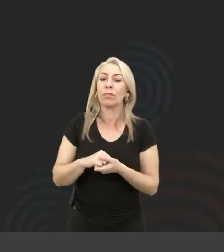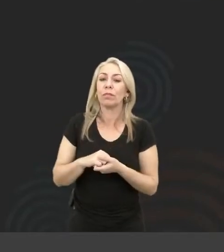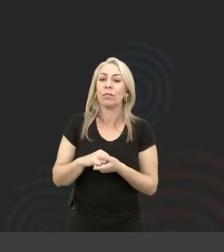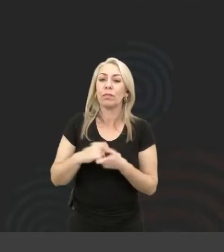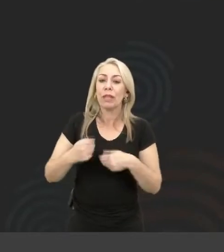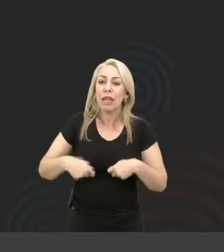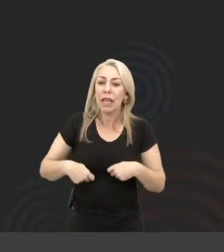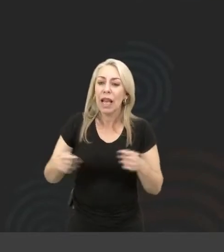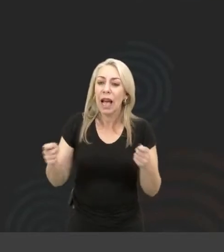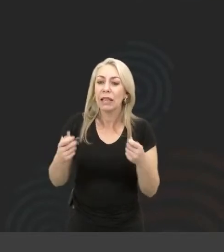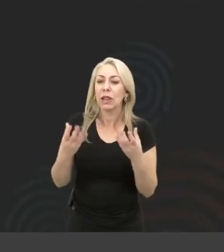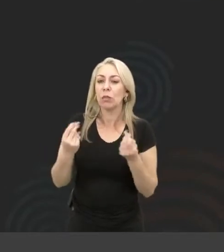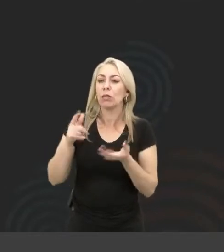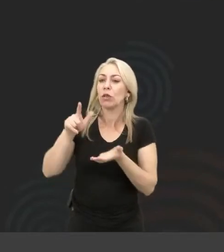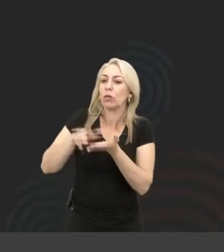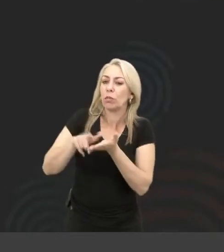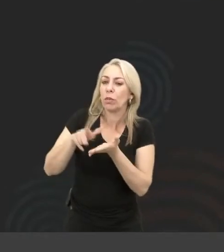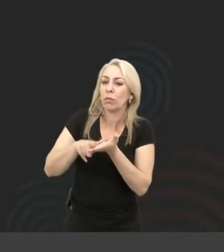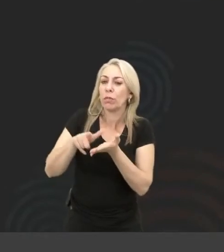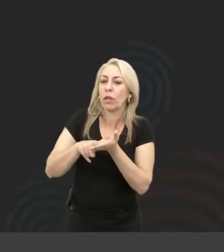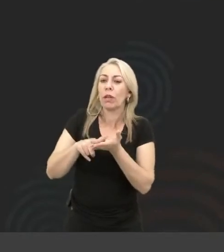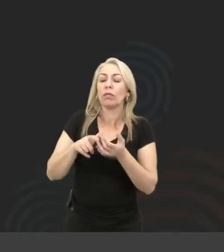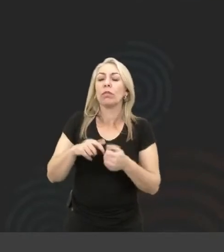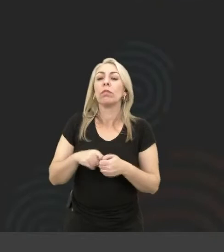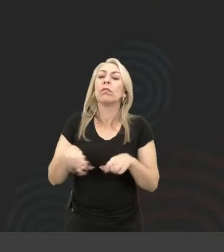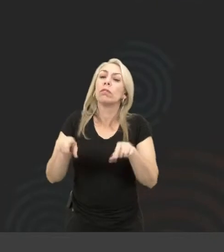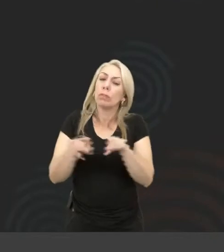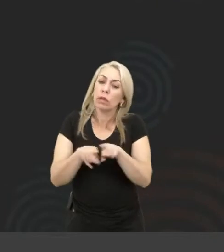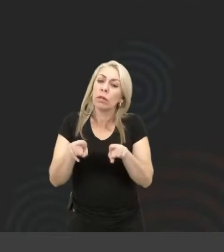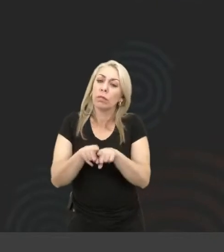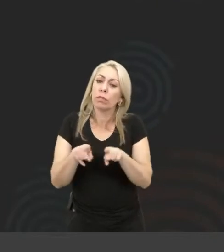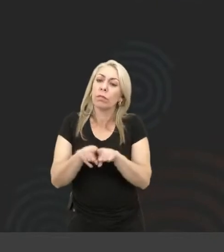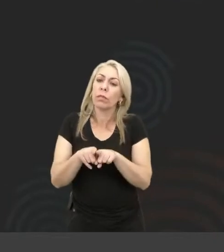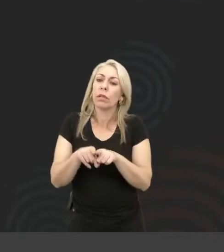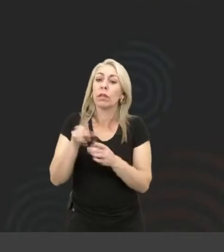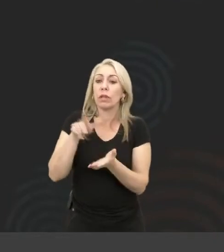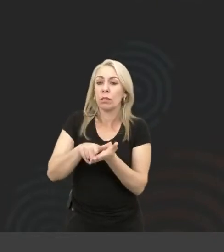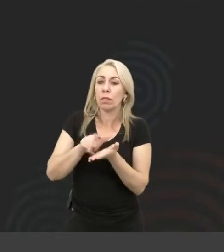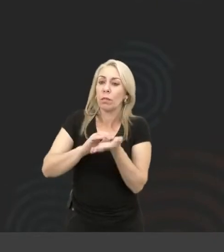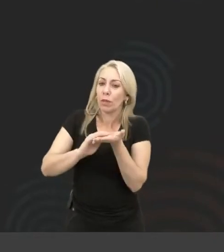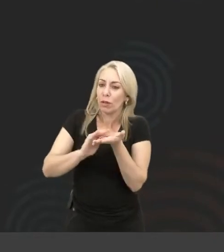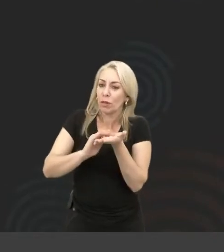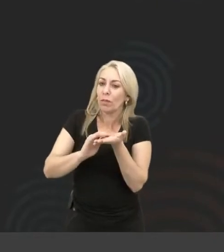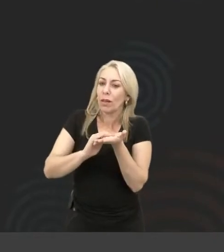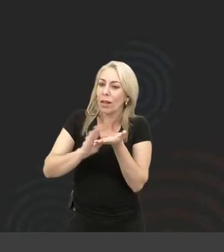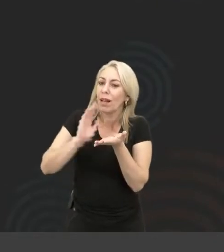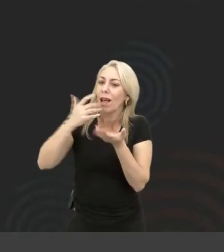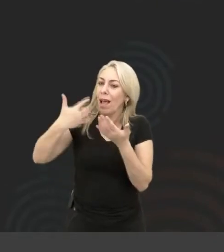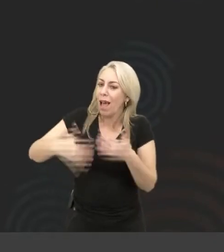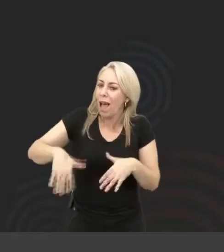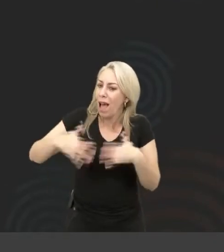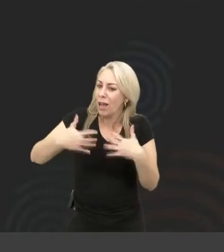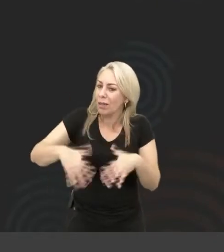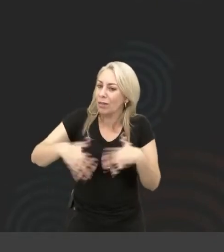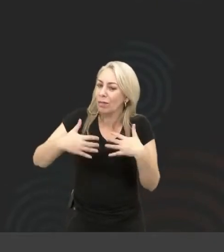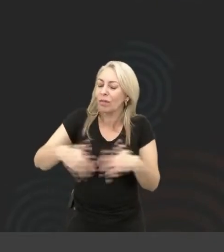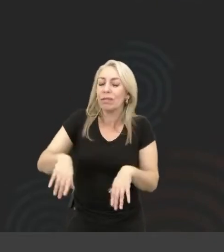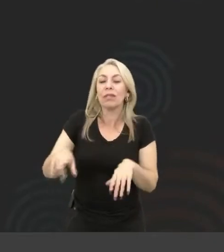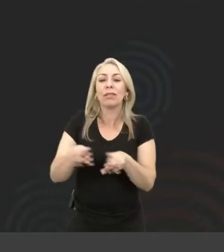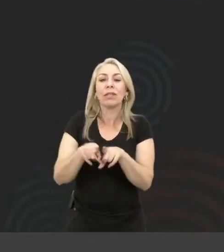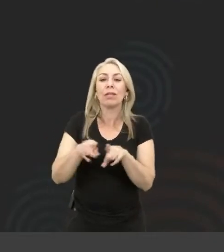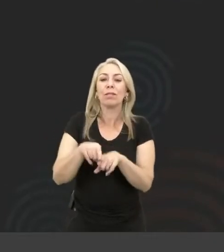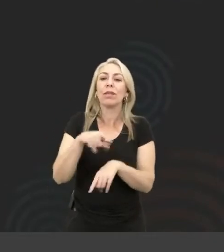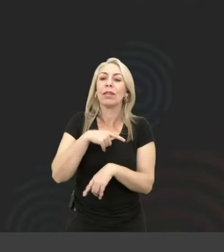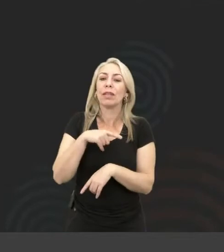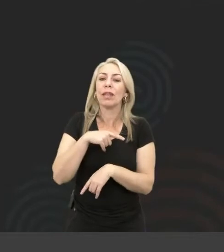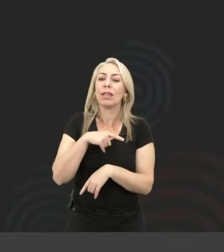gasta muito papel, você também, e papel de braile é caro, né? Você também tem o